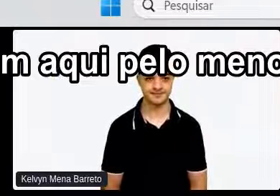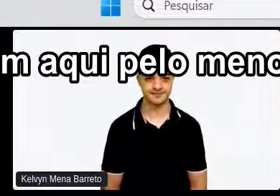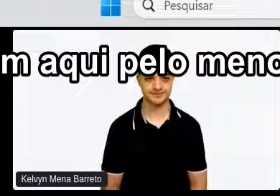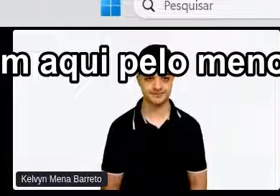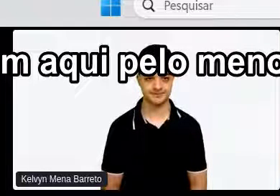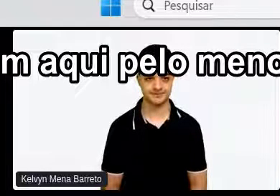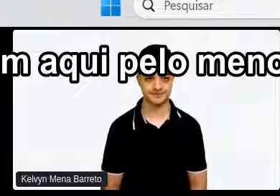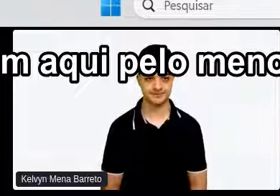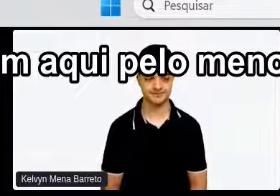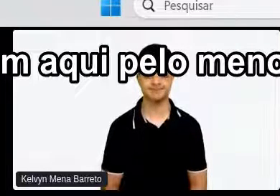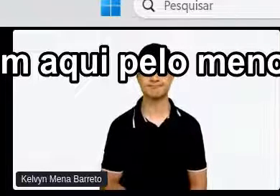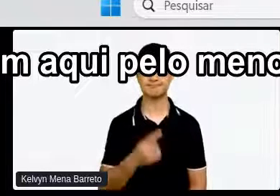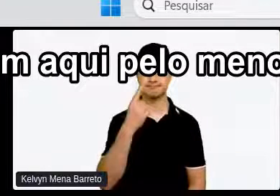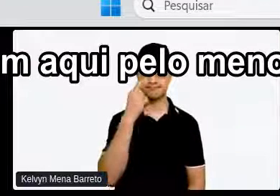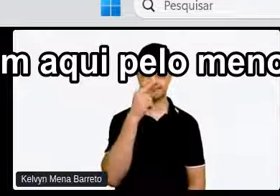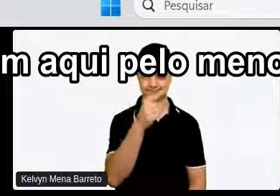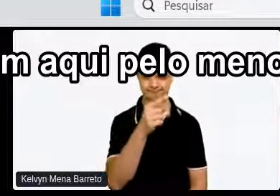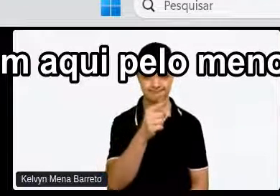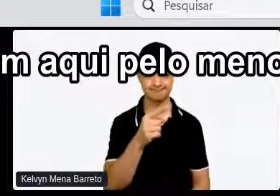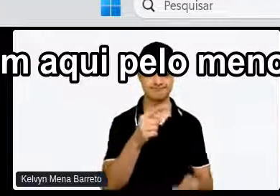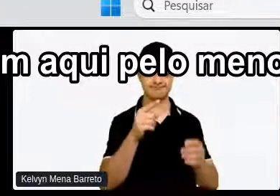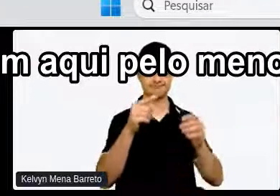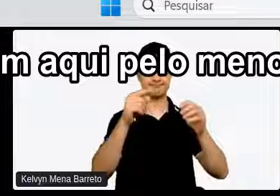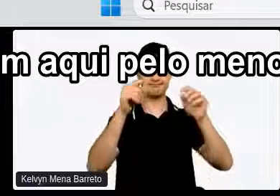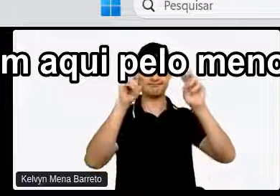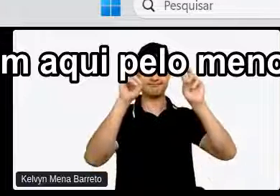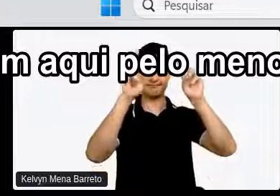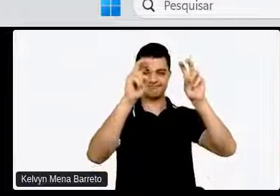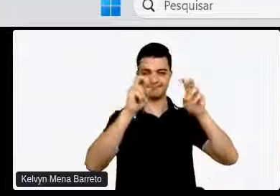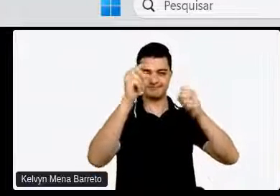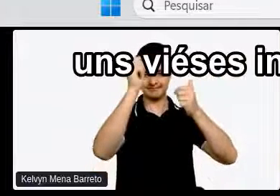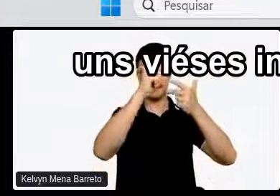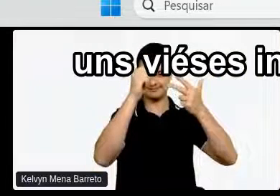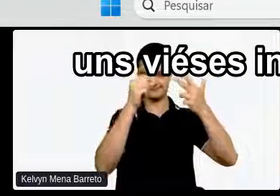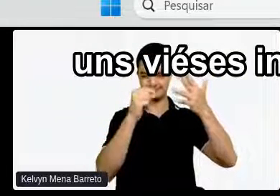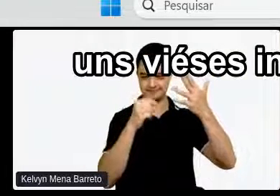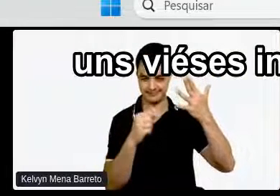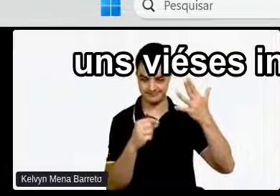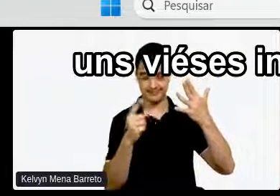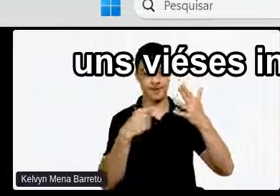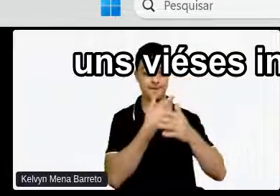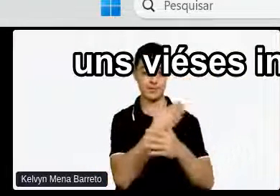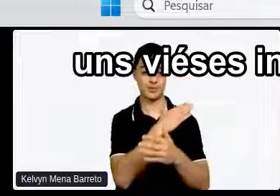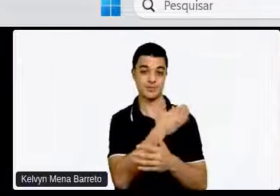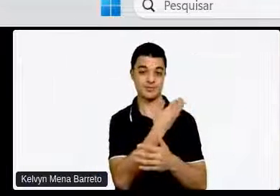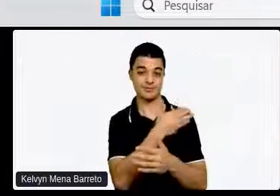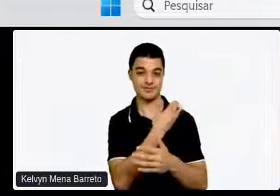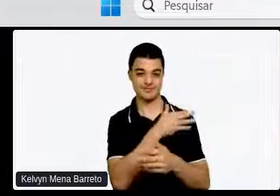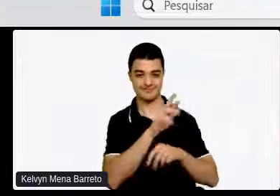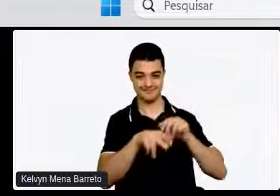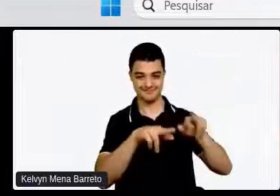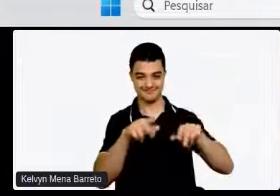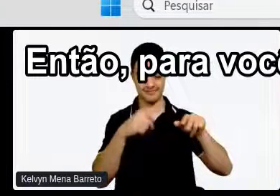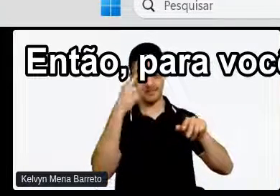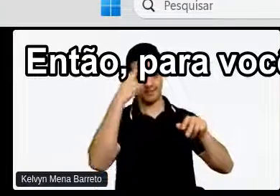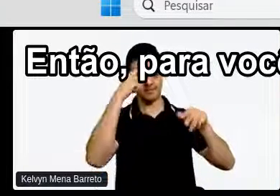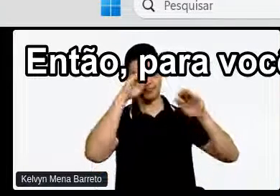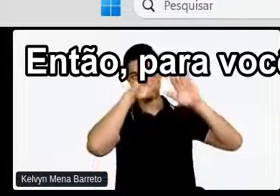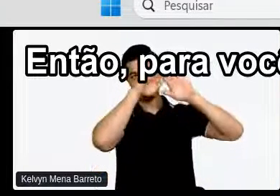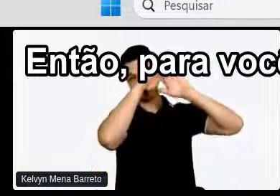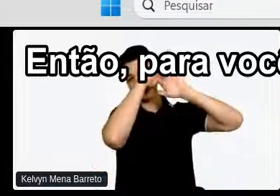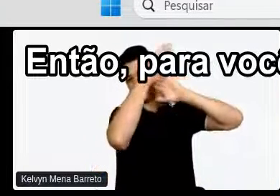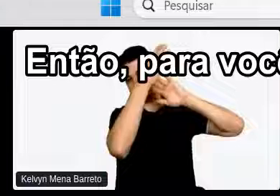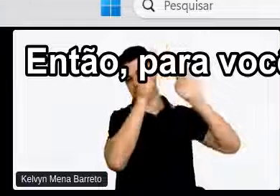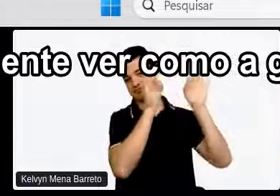Muitos Tem aqui pelo menos Uns 20 viéses cognitivos Né Uns viéses inconscientes Então